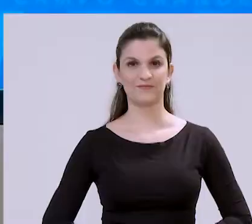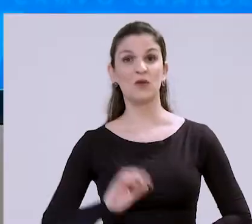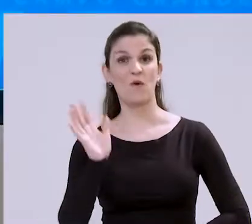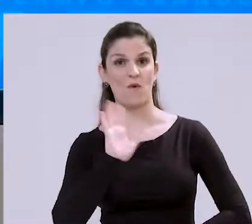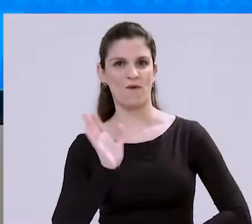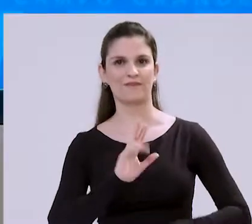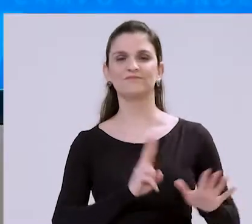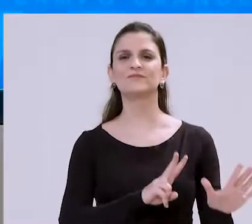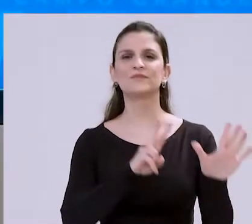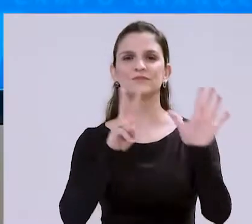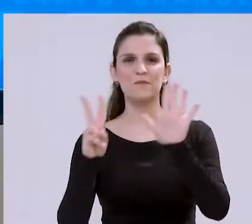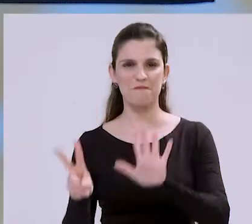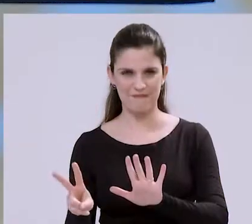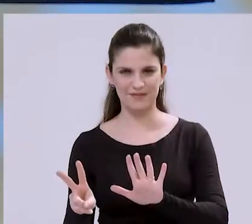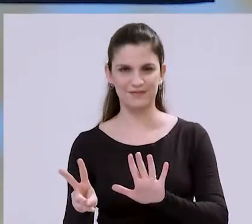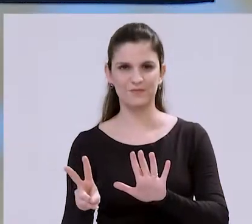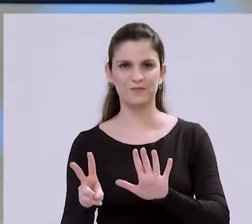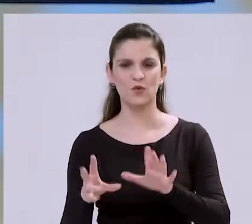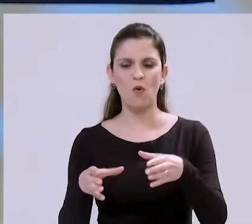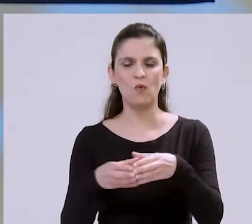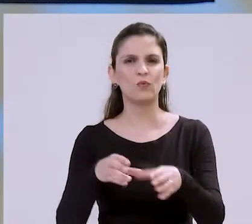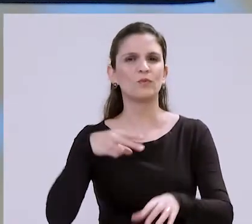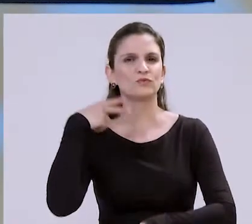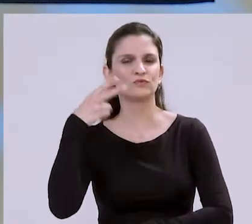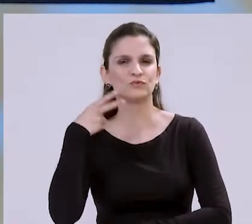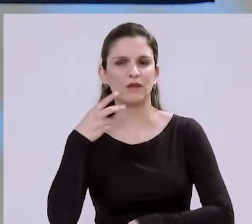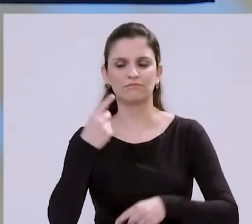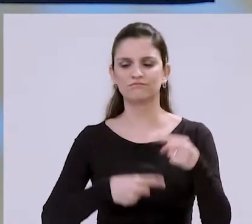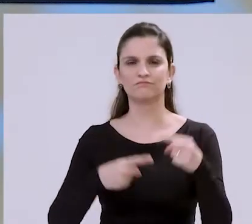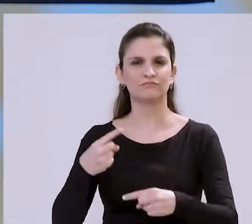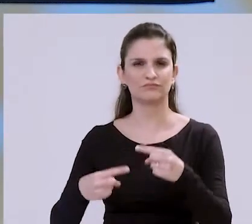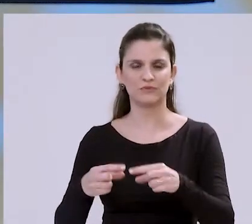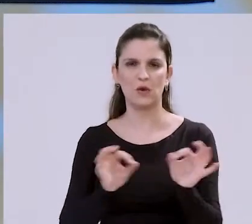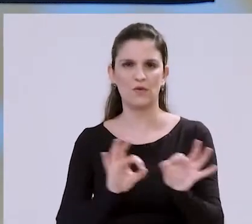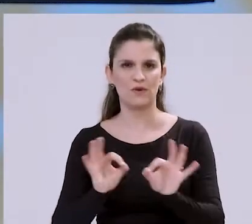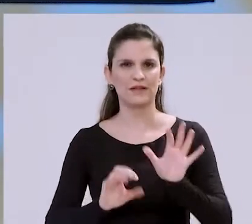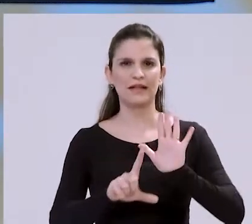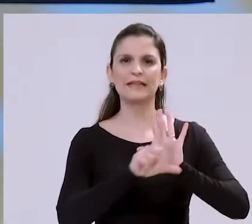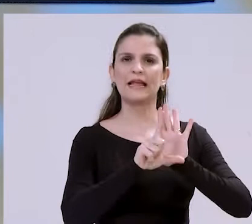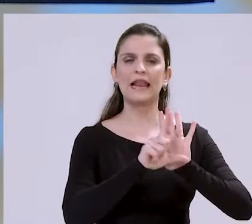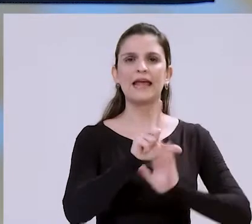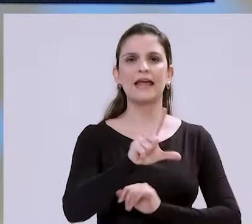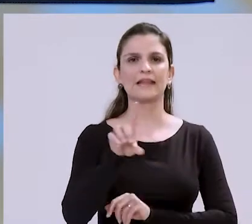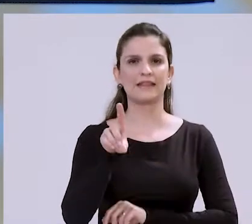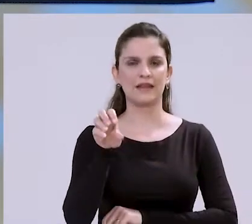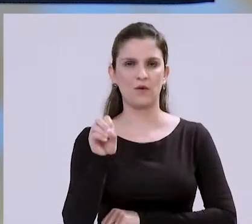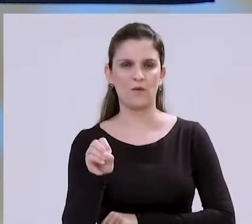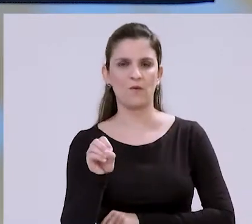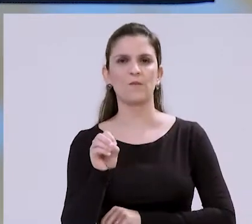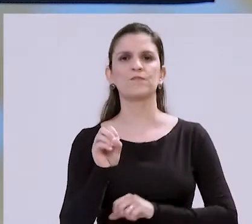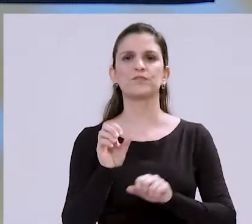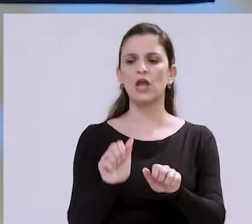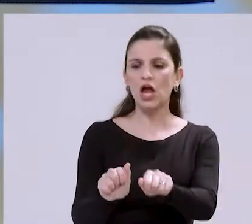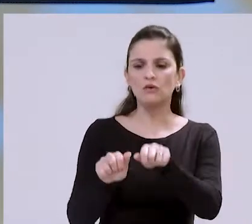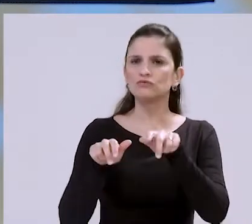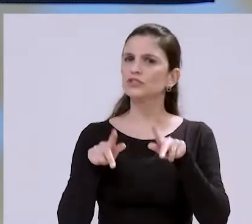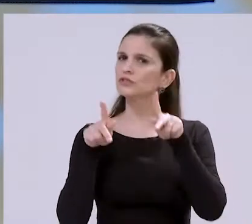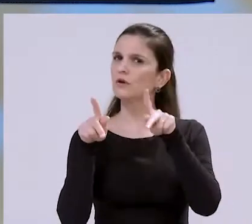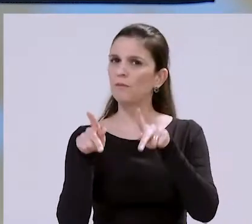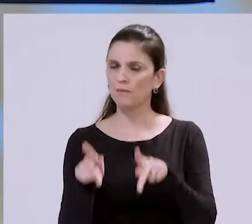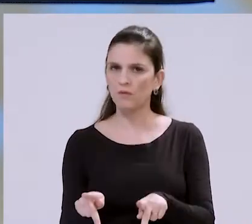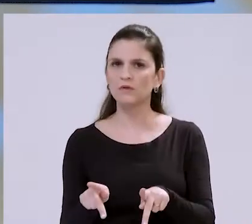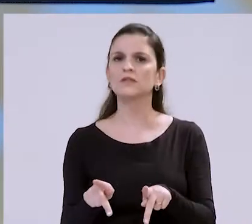Olá, esta semana os vereadores trataram da lei de diretrizes orçamentárias. A série de audiências